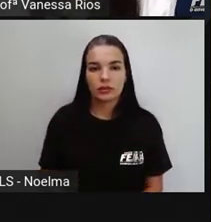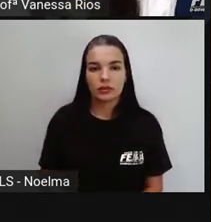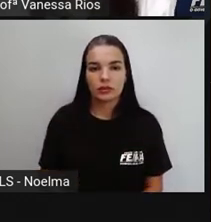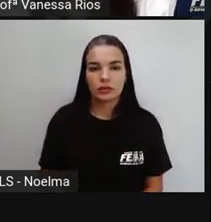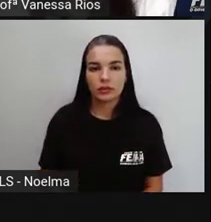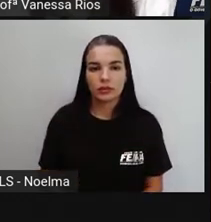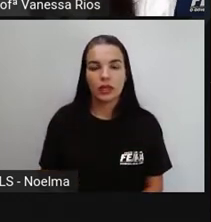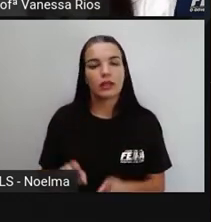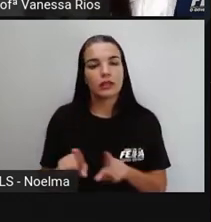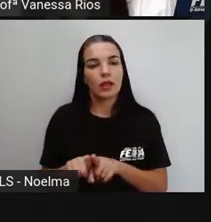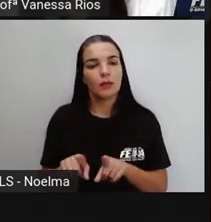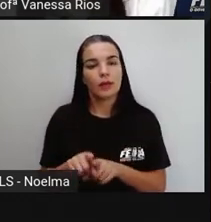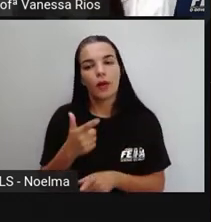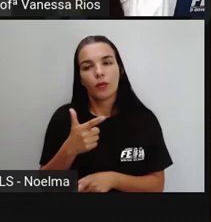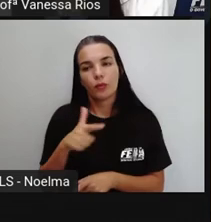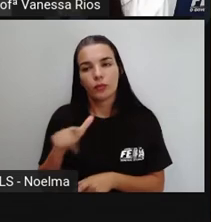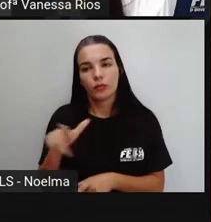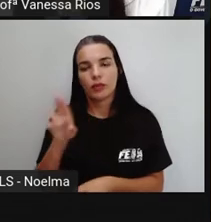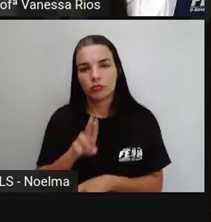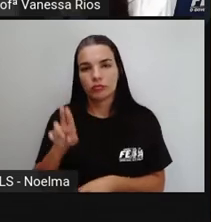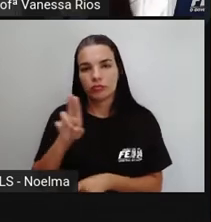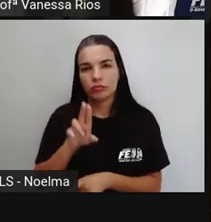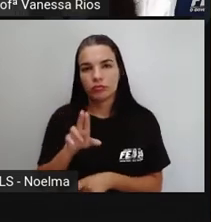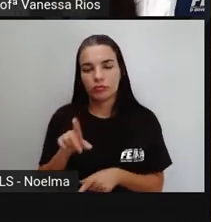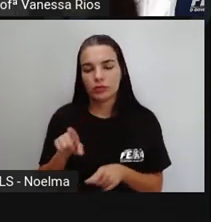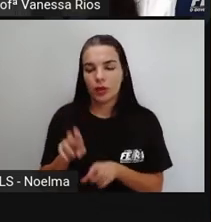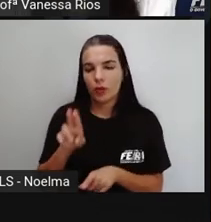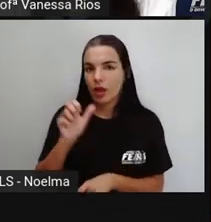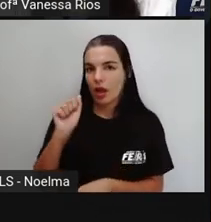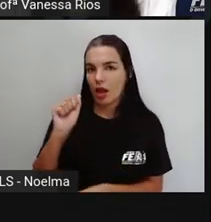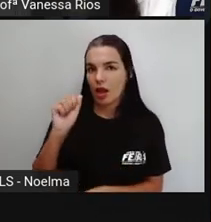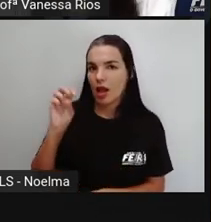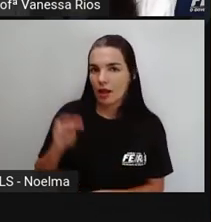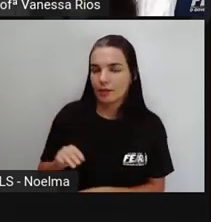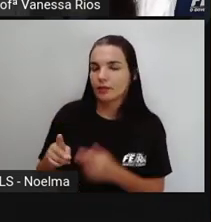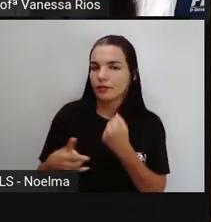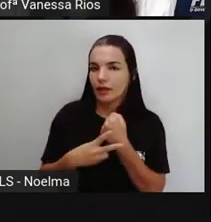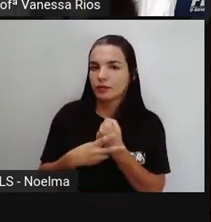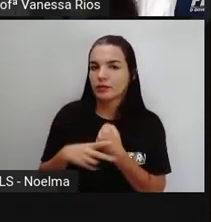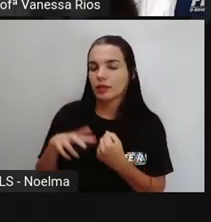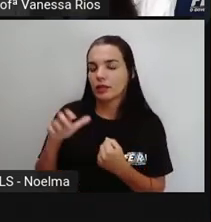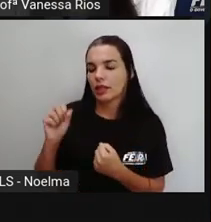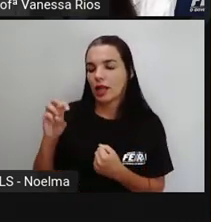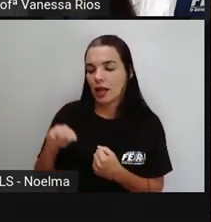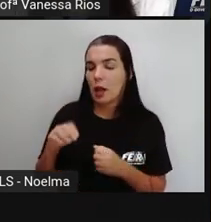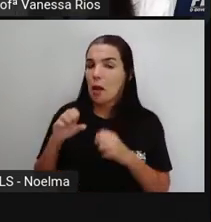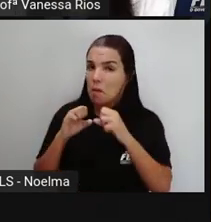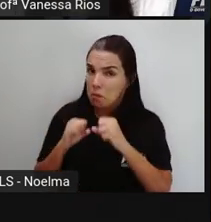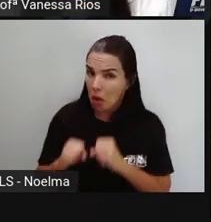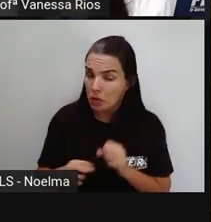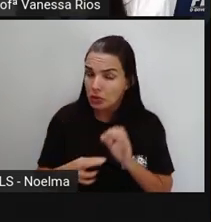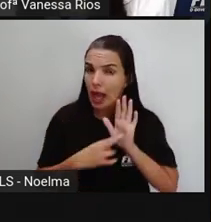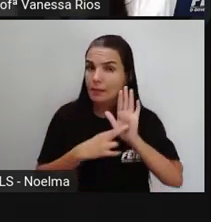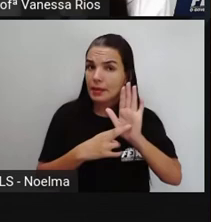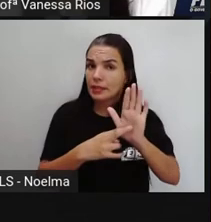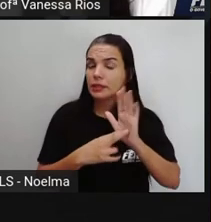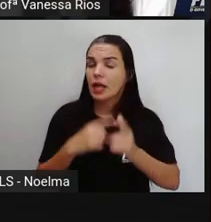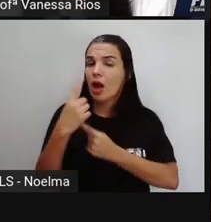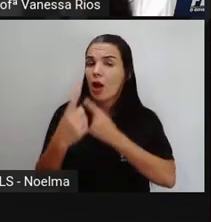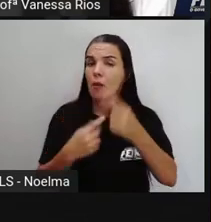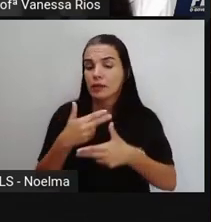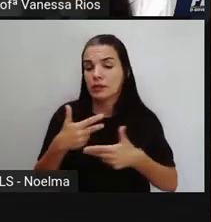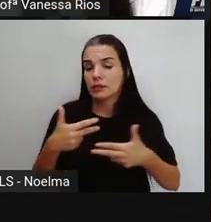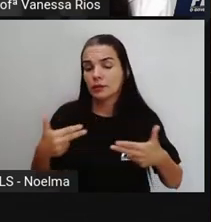é outra utilidade em relação à terminação ão. Os verbos também, terminados em ão, podem representar algumas ações no